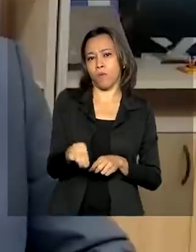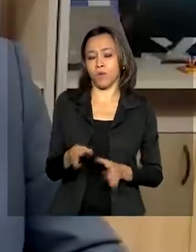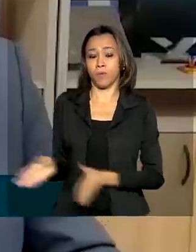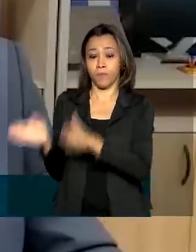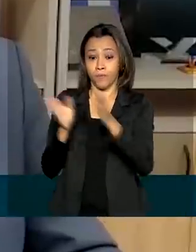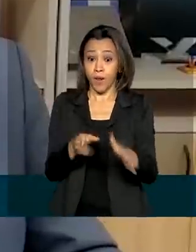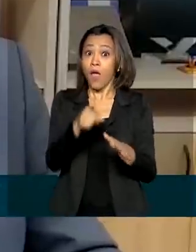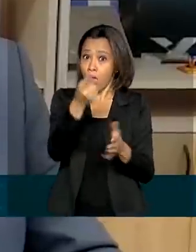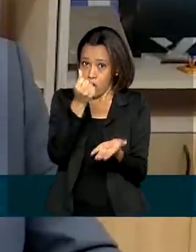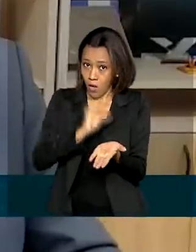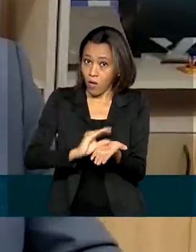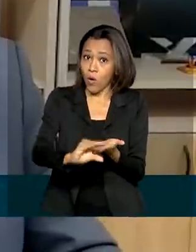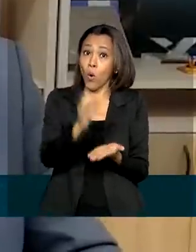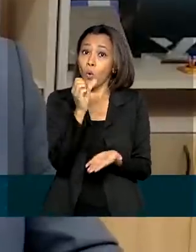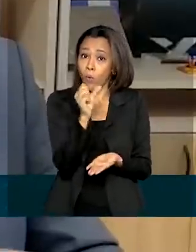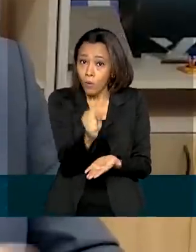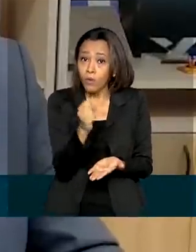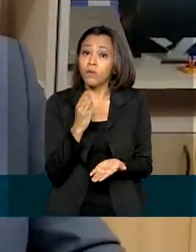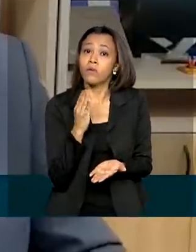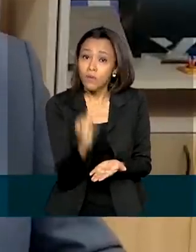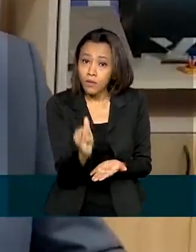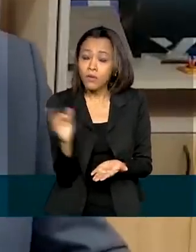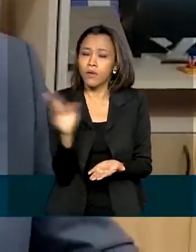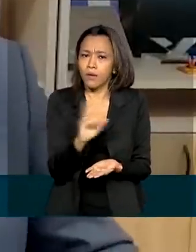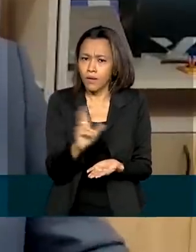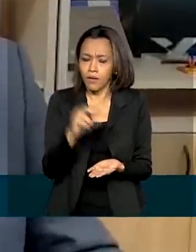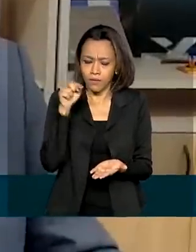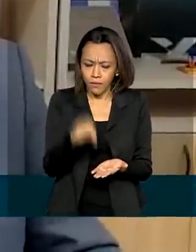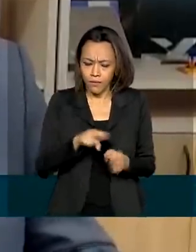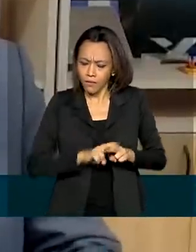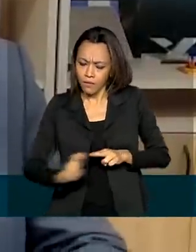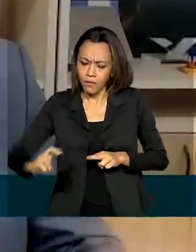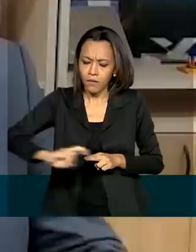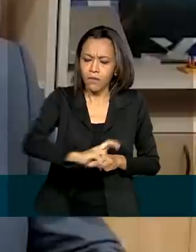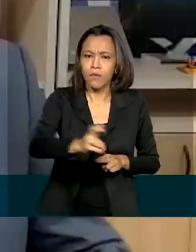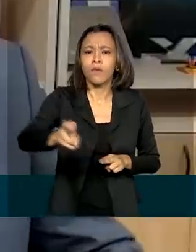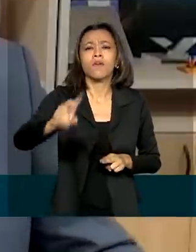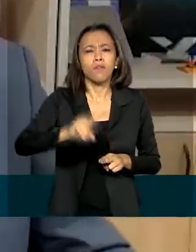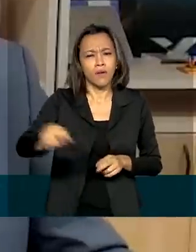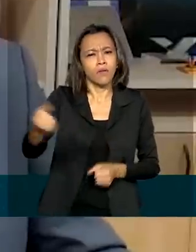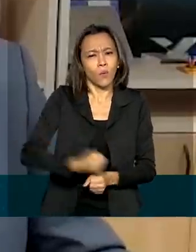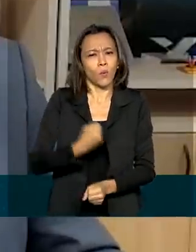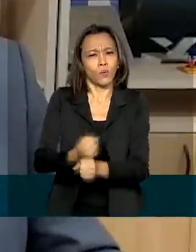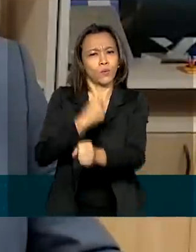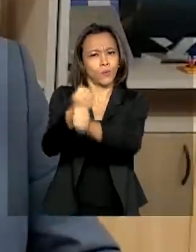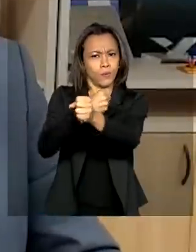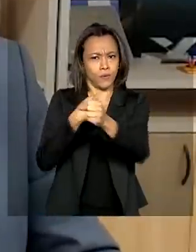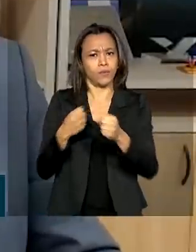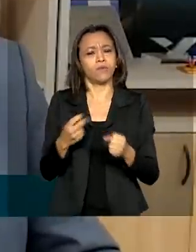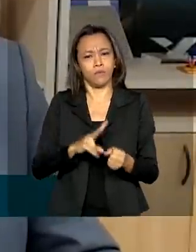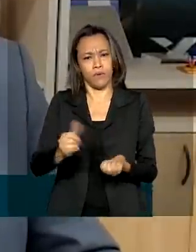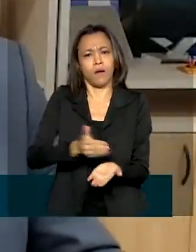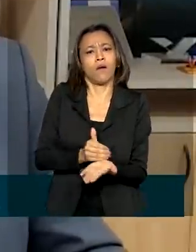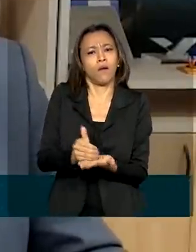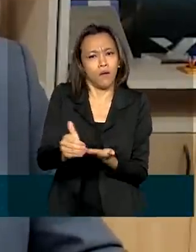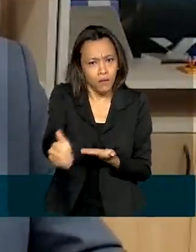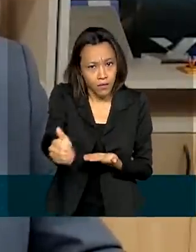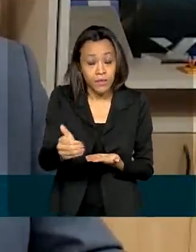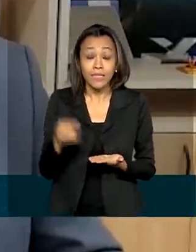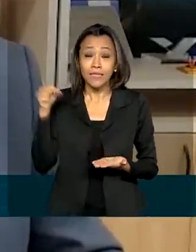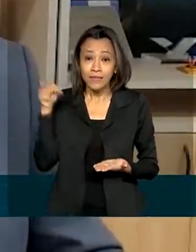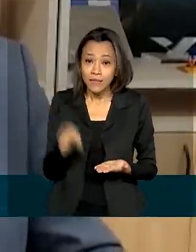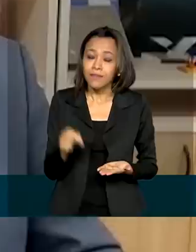bilhões de reais numa ferrovia Greenfield, que vai ser construída do zero, do nada, criando também um